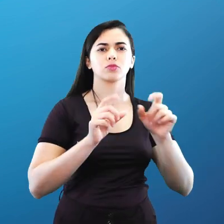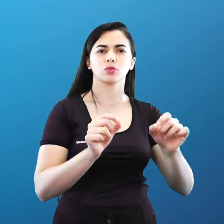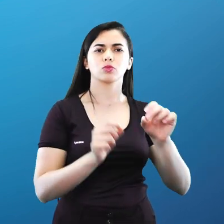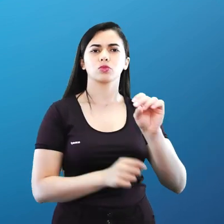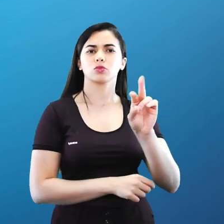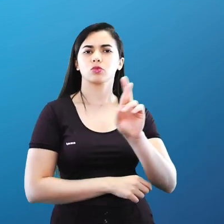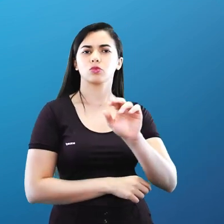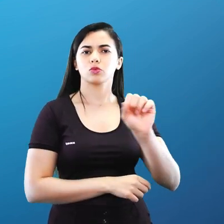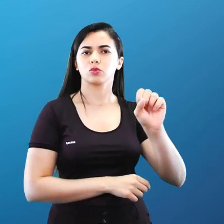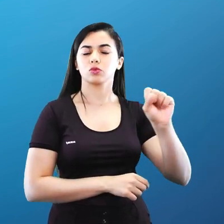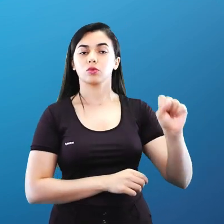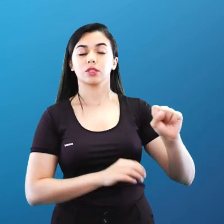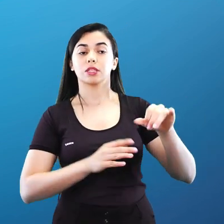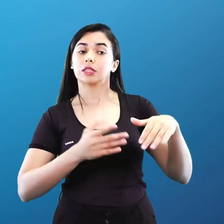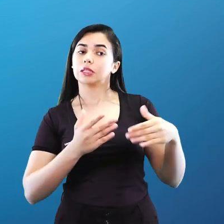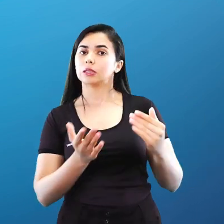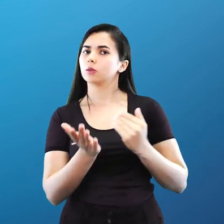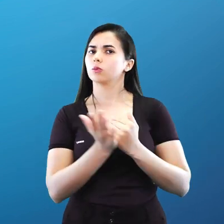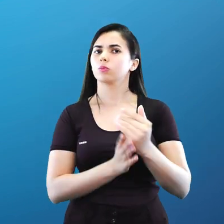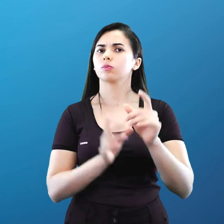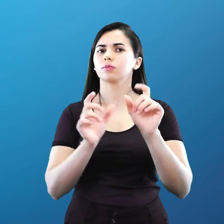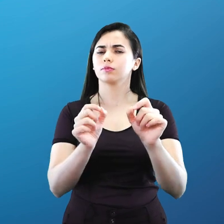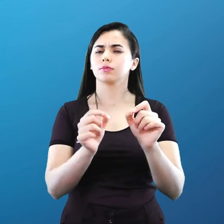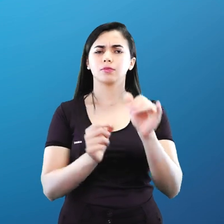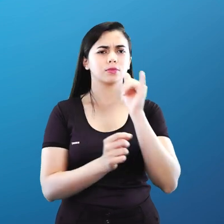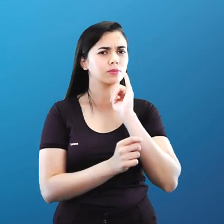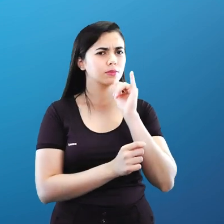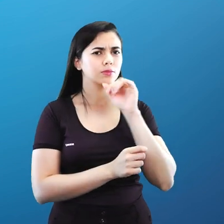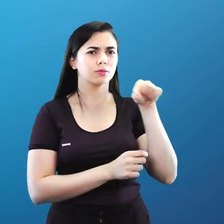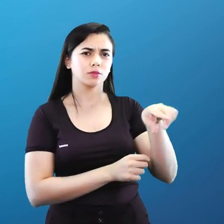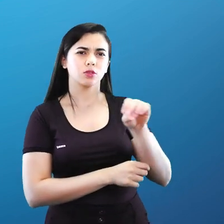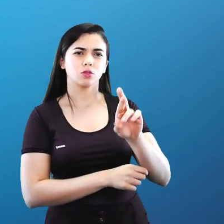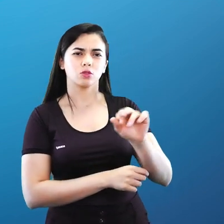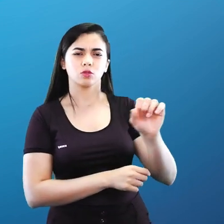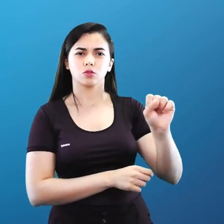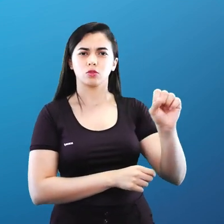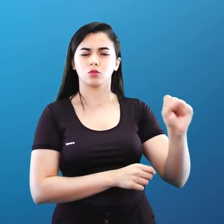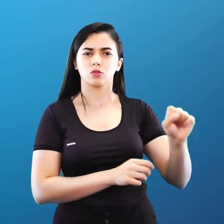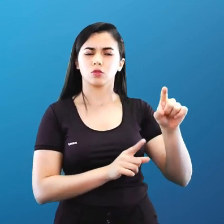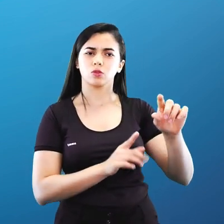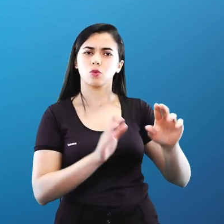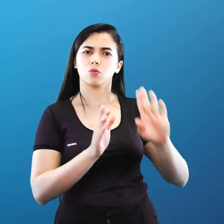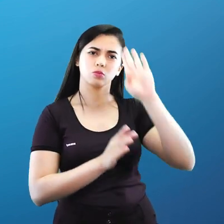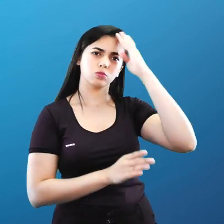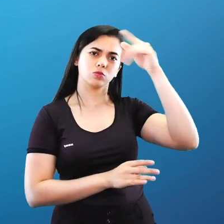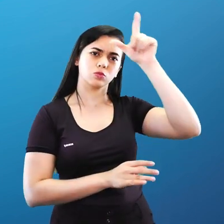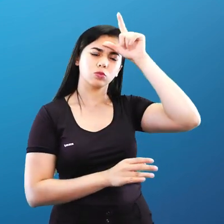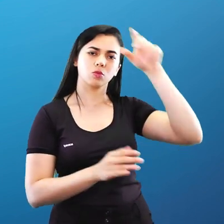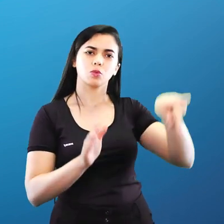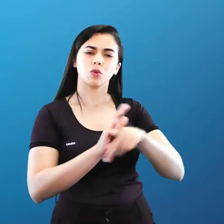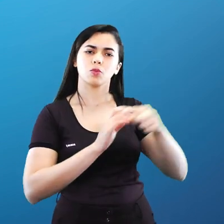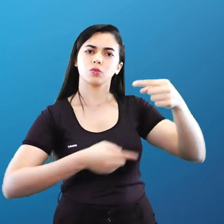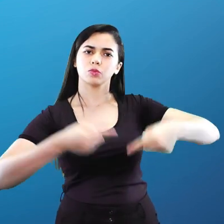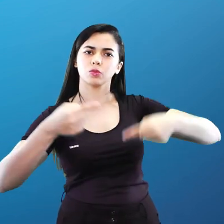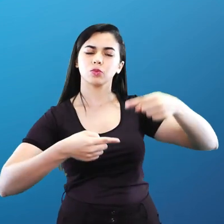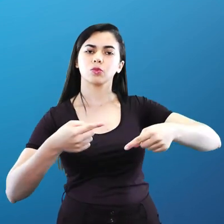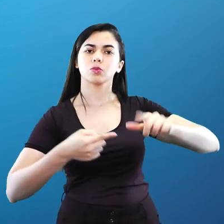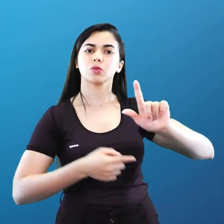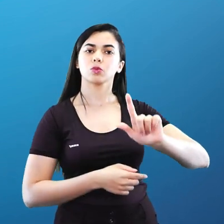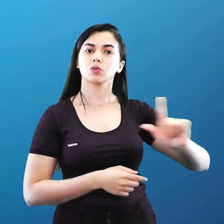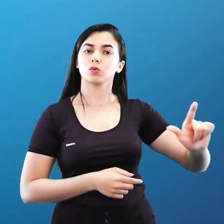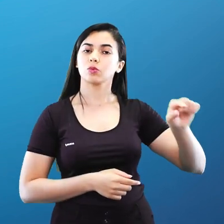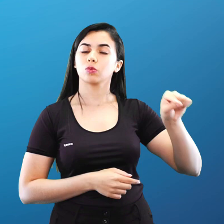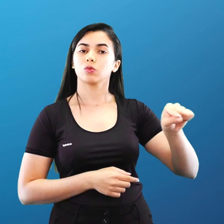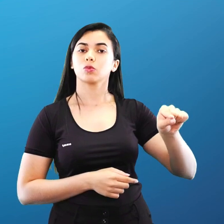a incomodar um pouco um dos principais líderes políticos do leste do mundo,